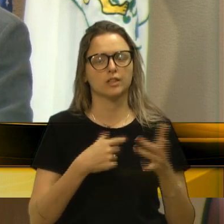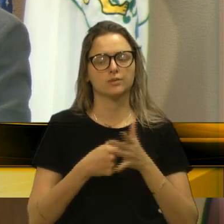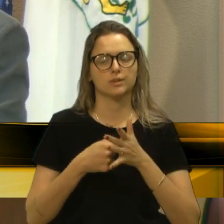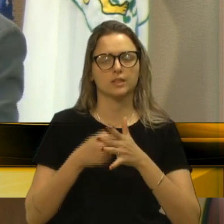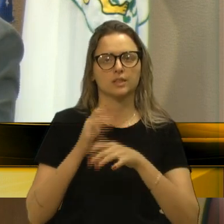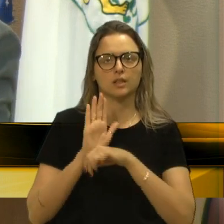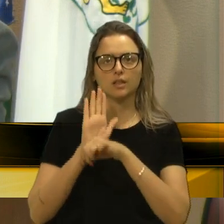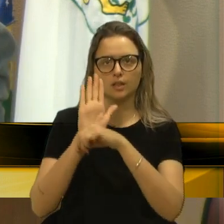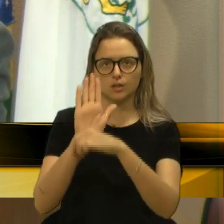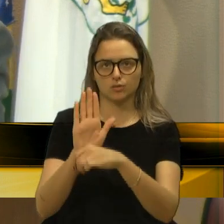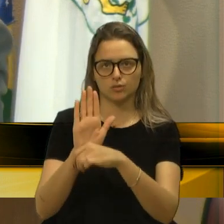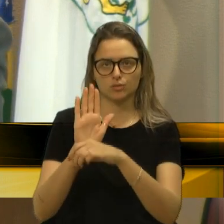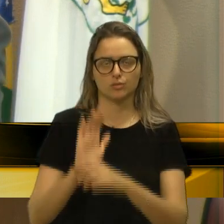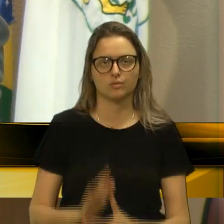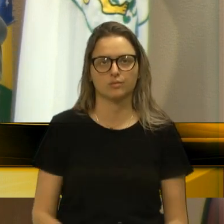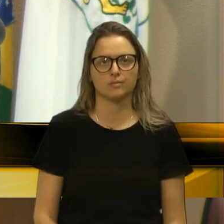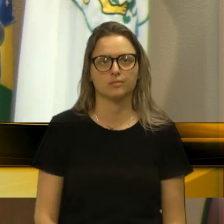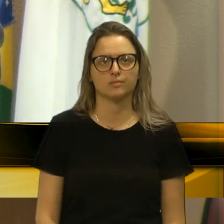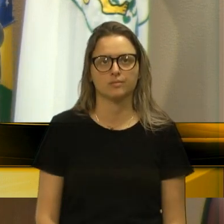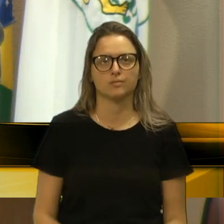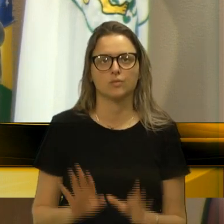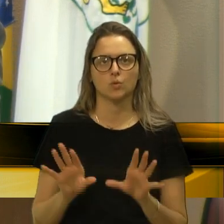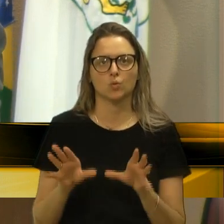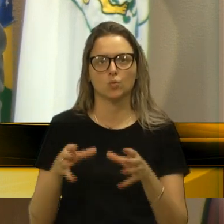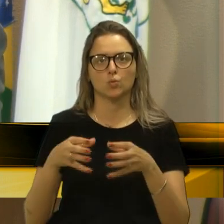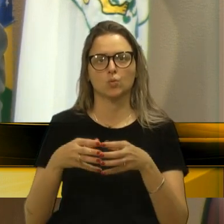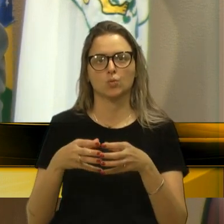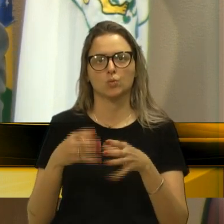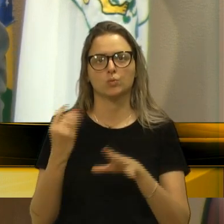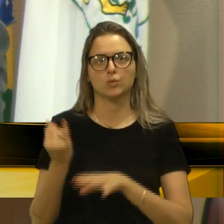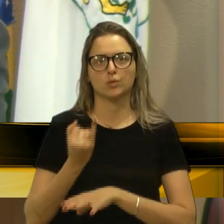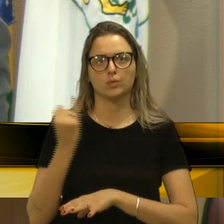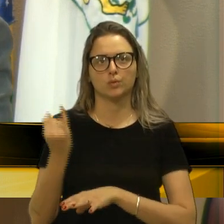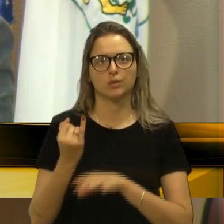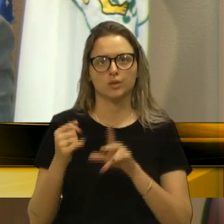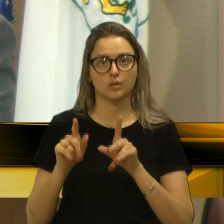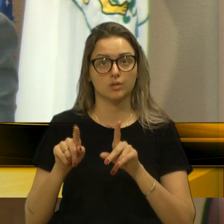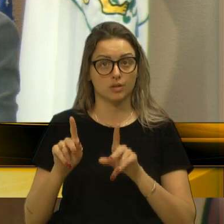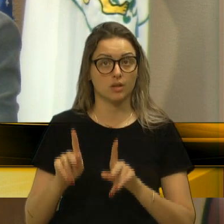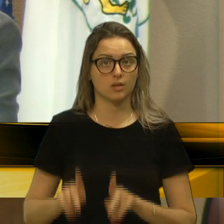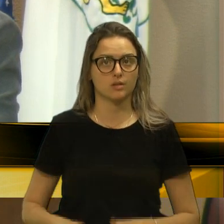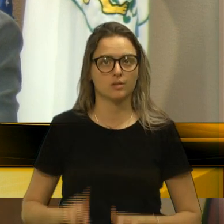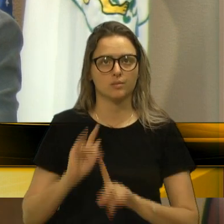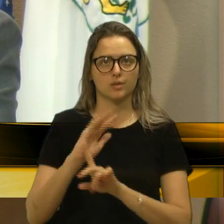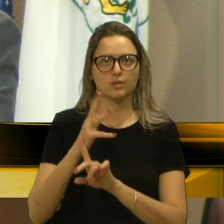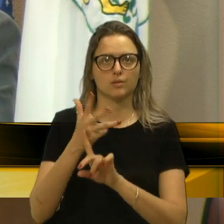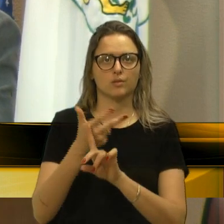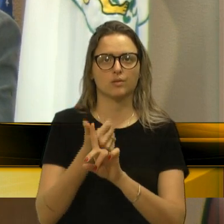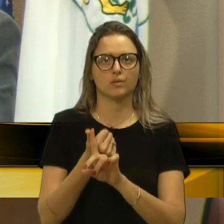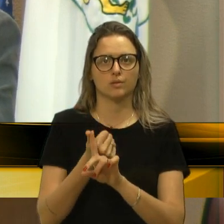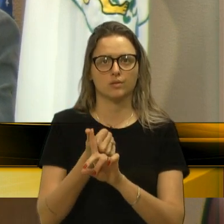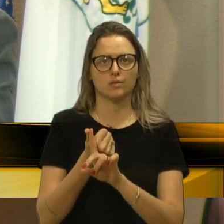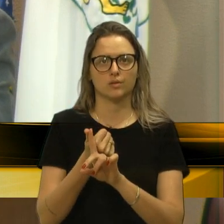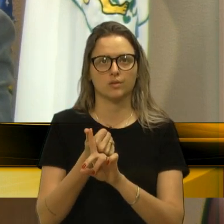esse grupo tão importante que é o pessoal do